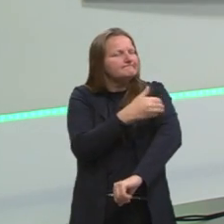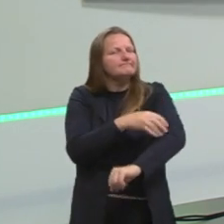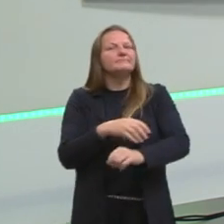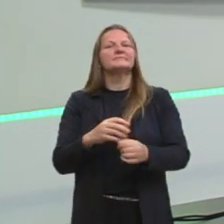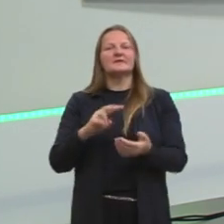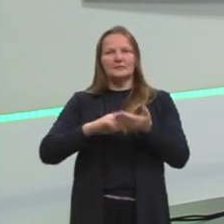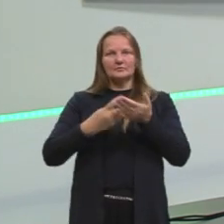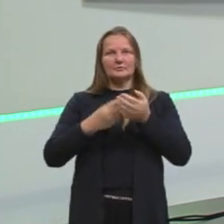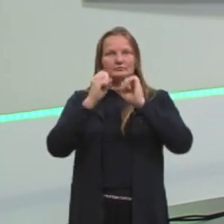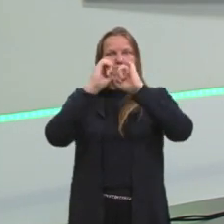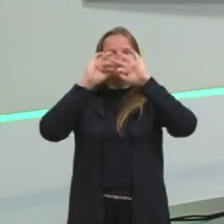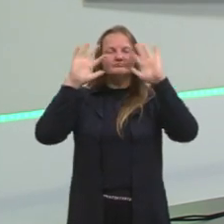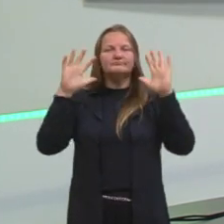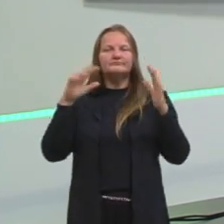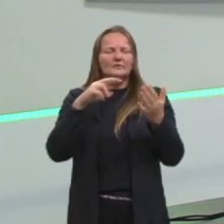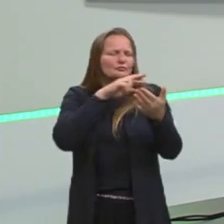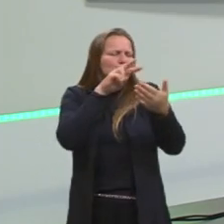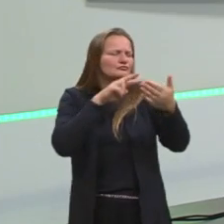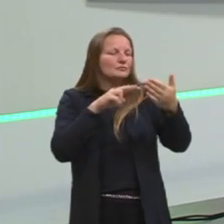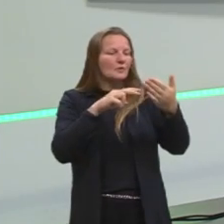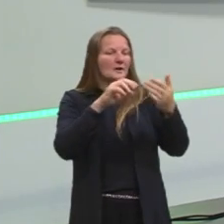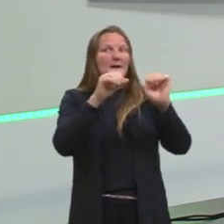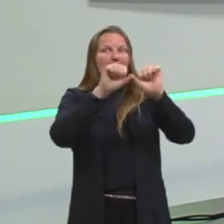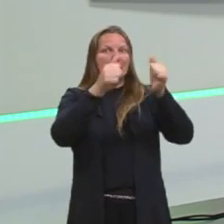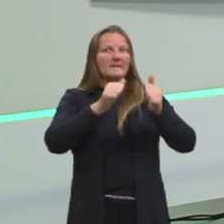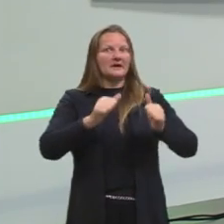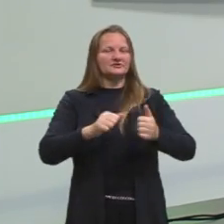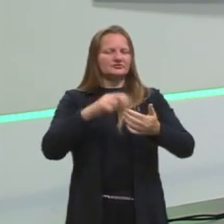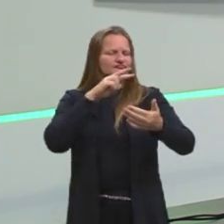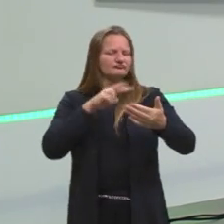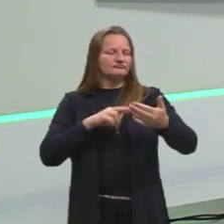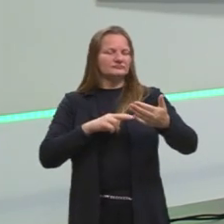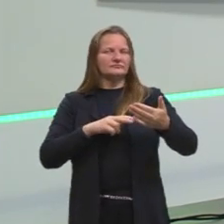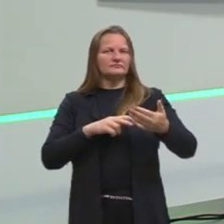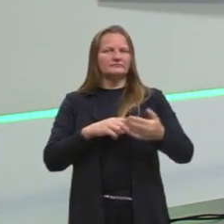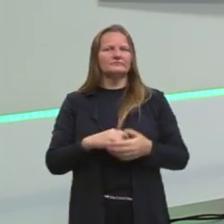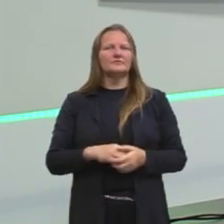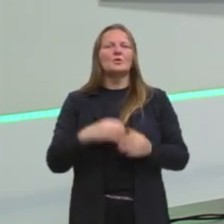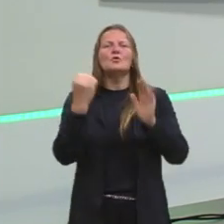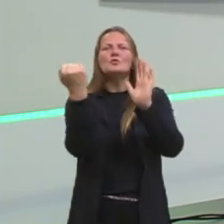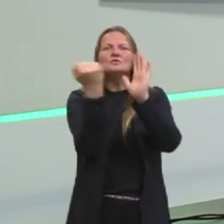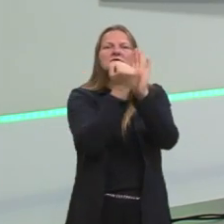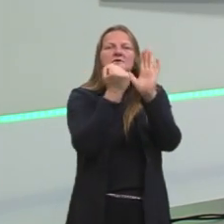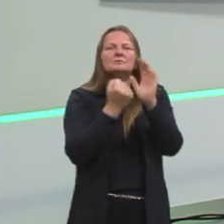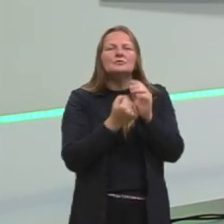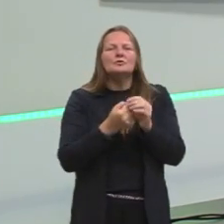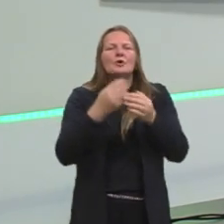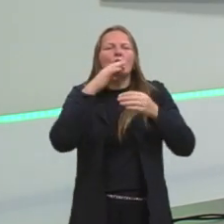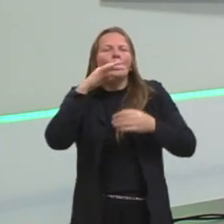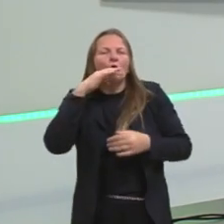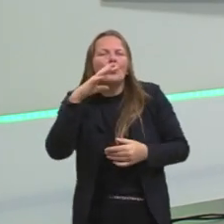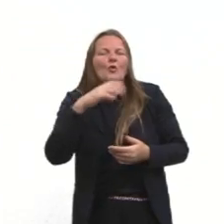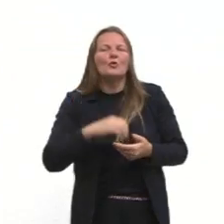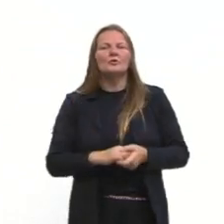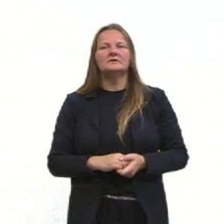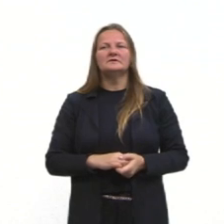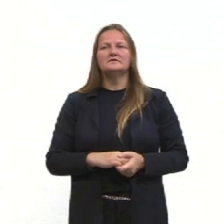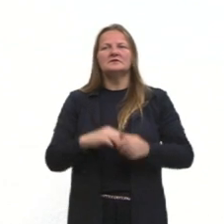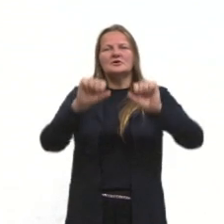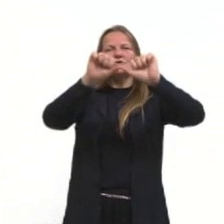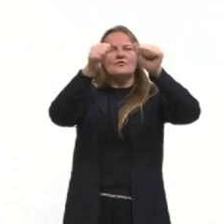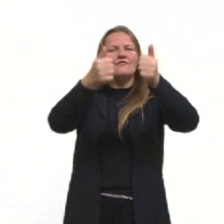interpretação. Ou seja, nós precisamos ler os símbolos, as cores, as